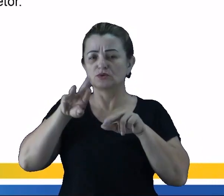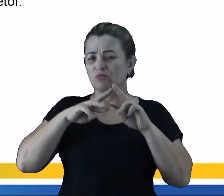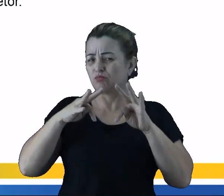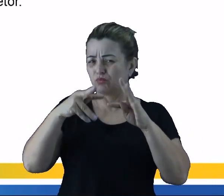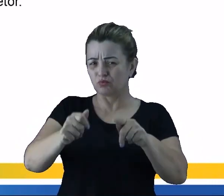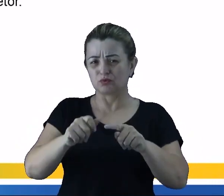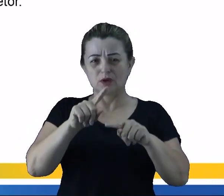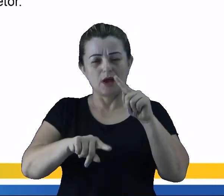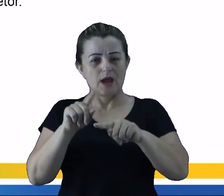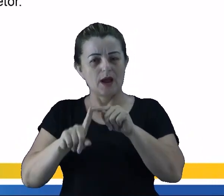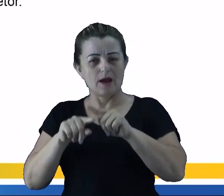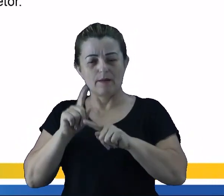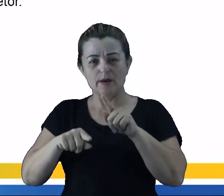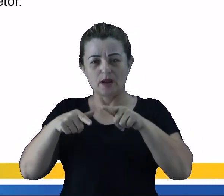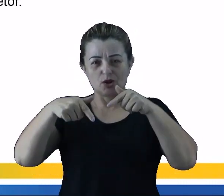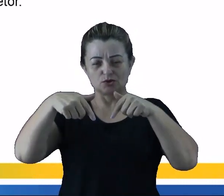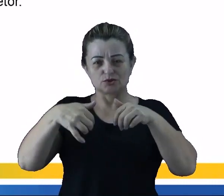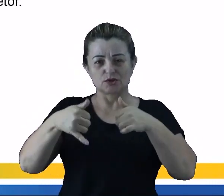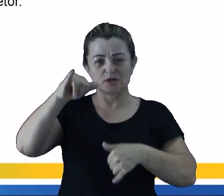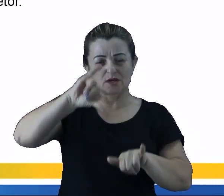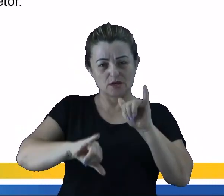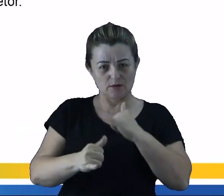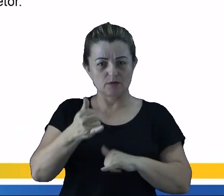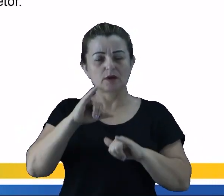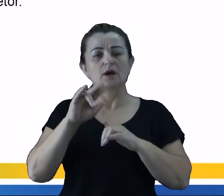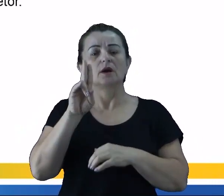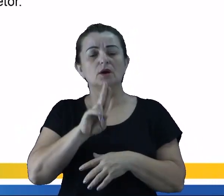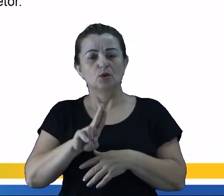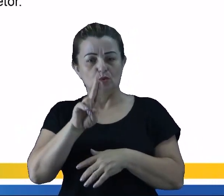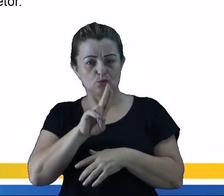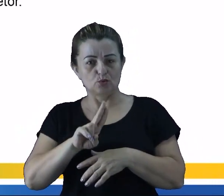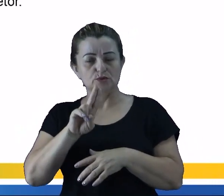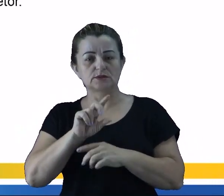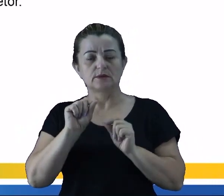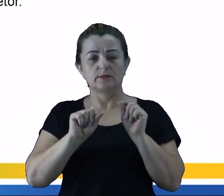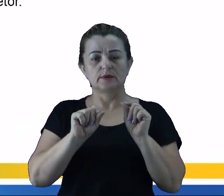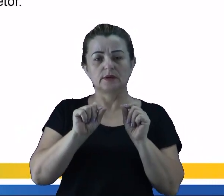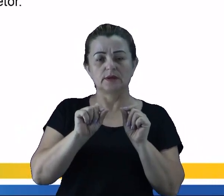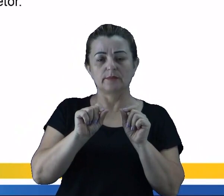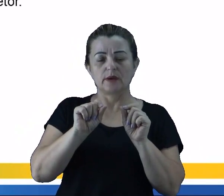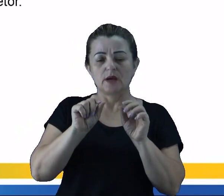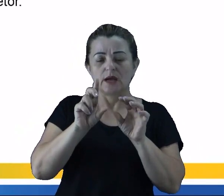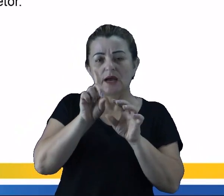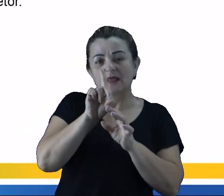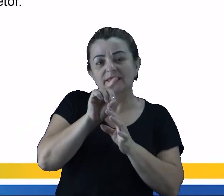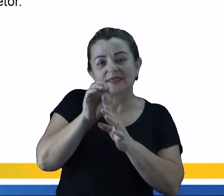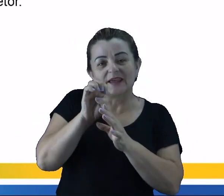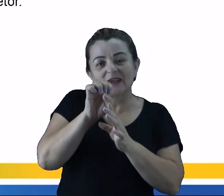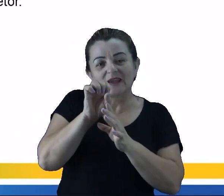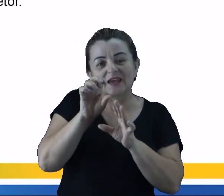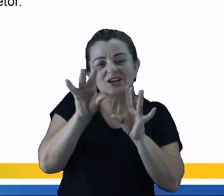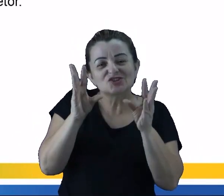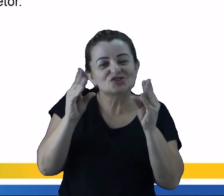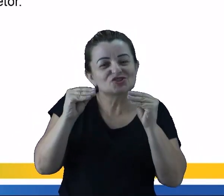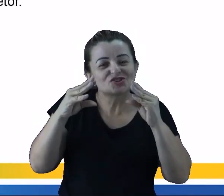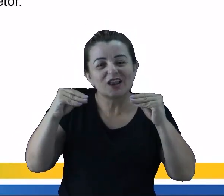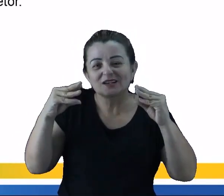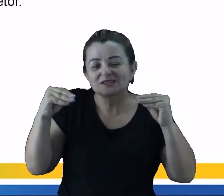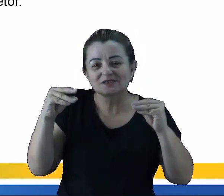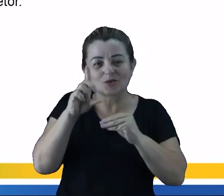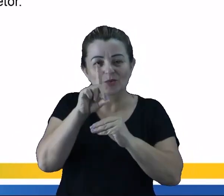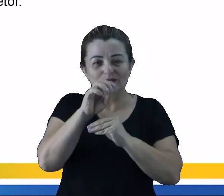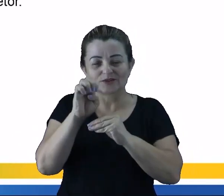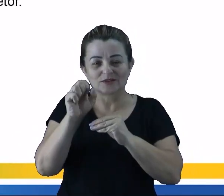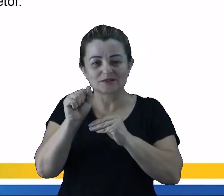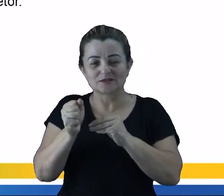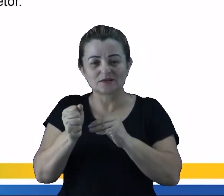aí, né, de química, ela é muito utilizada, né, para fazer a destilação, por exemplo, de bebidas, do álcool. E aí gente vai fazer